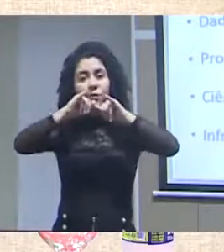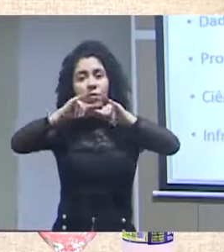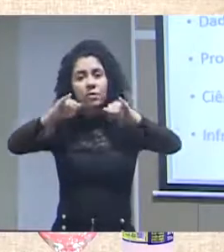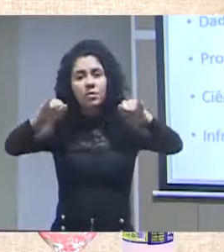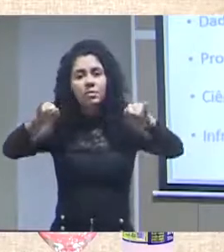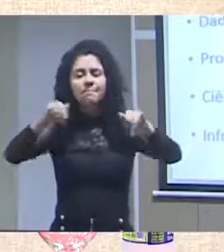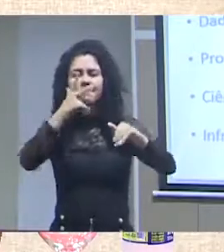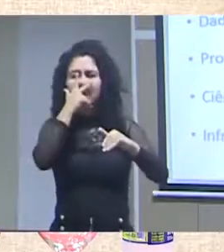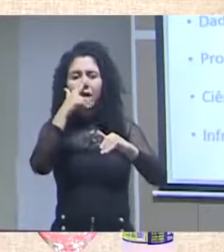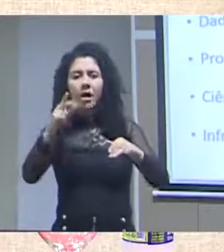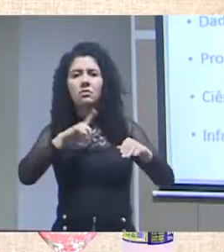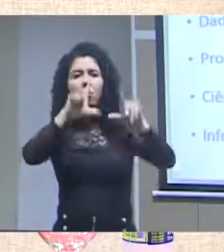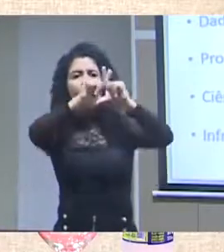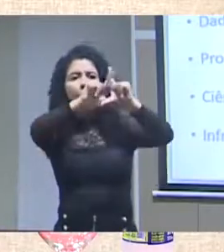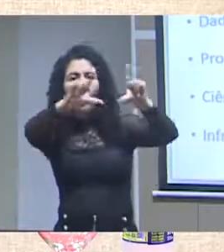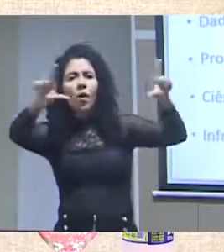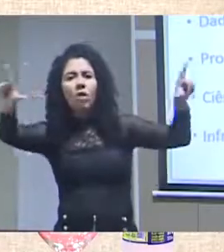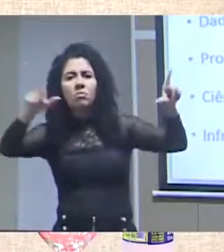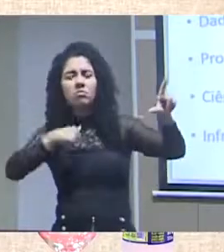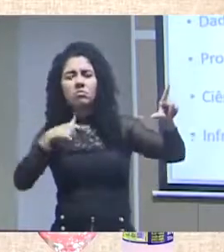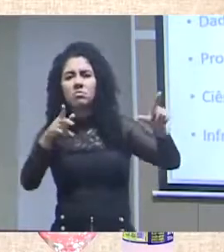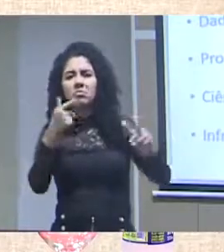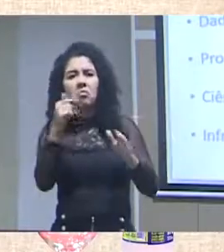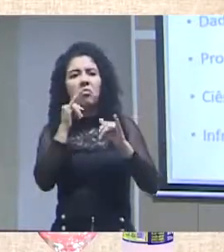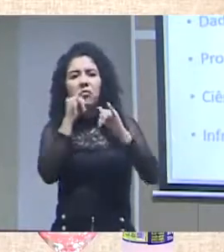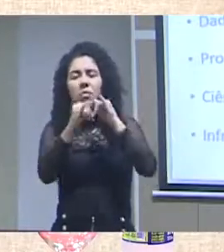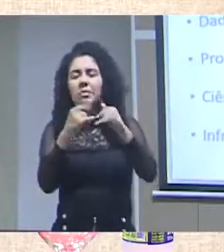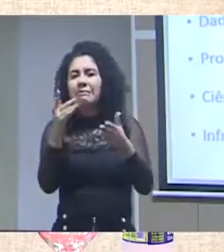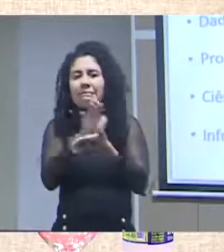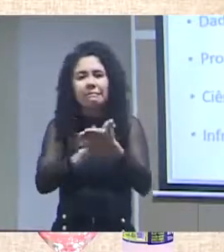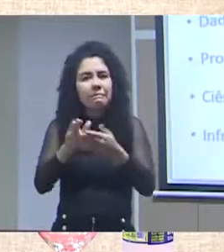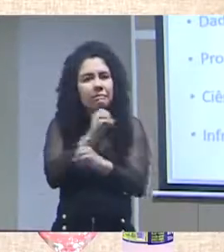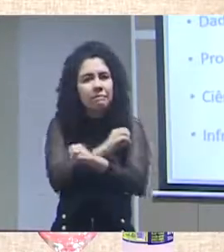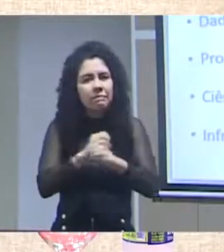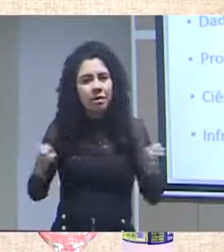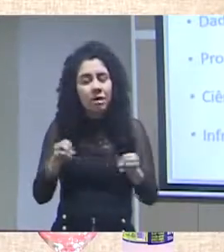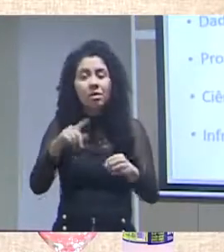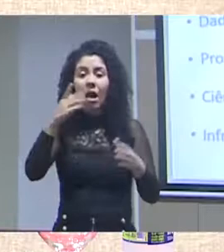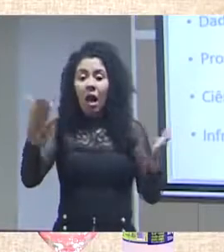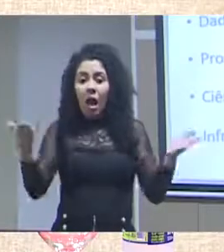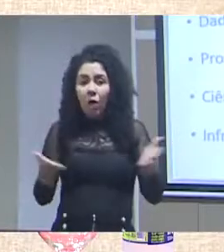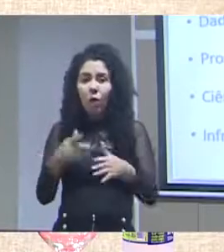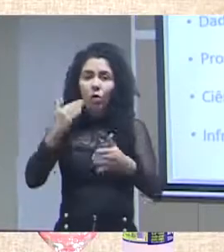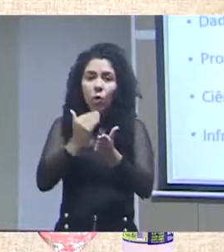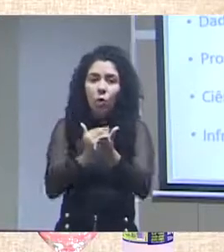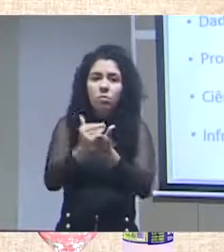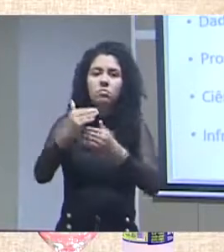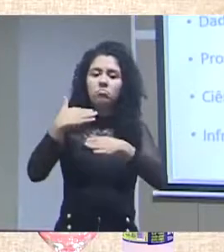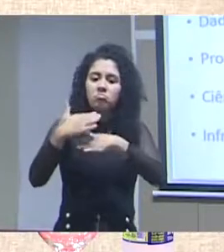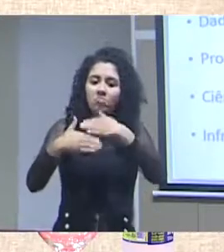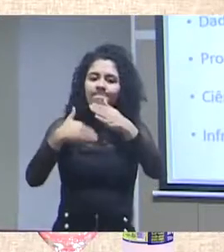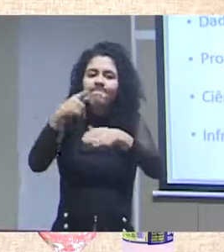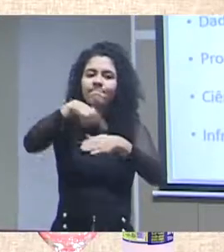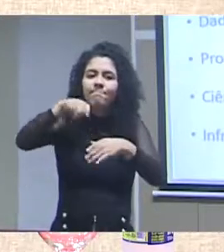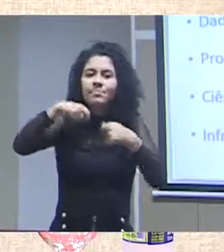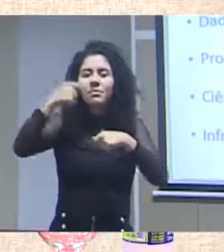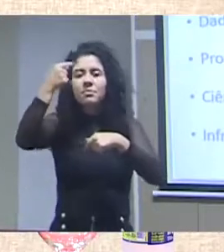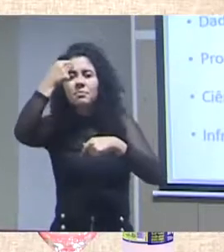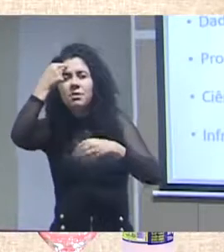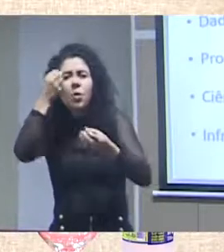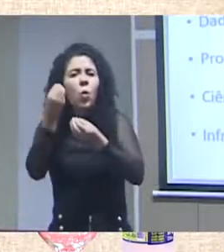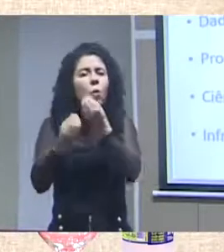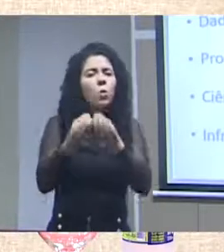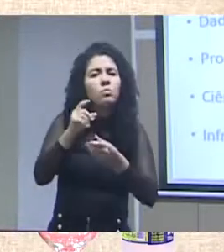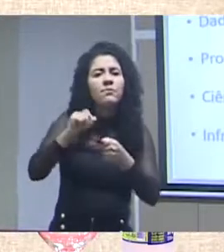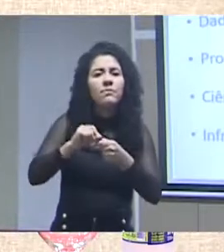sendo construída, é uma questão que precisa ser pensada. A ciência cidadã, que não é